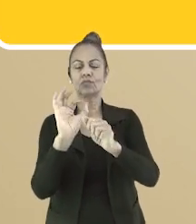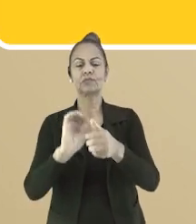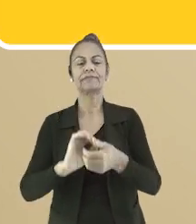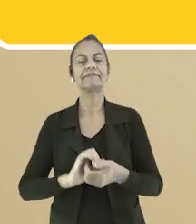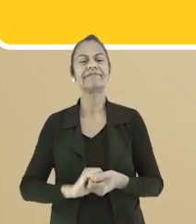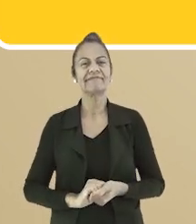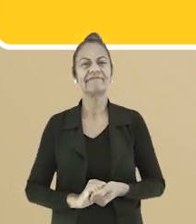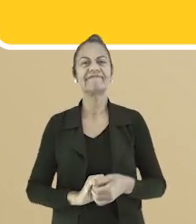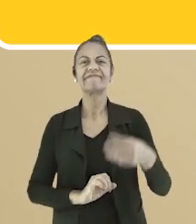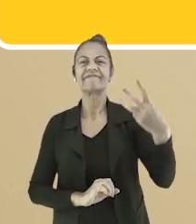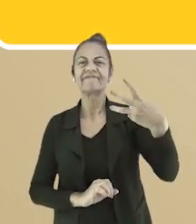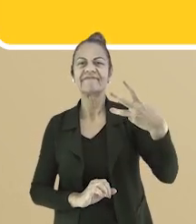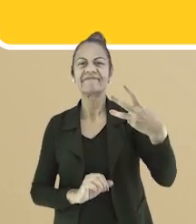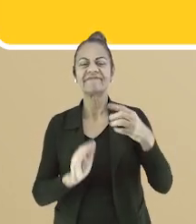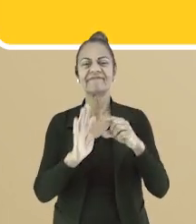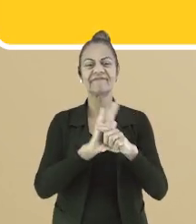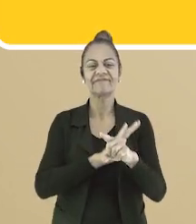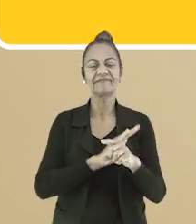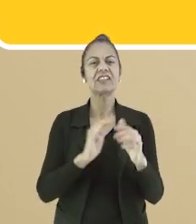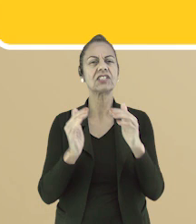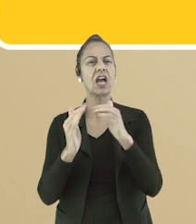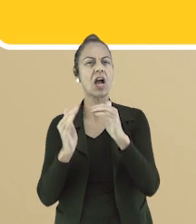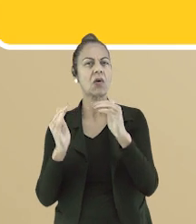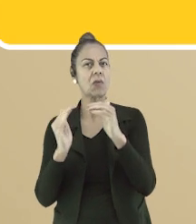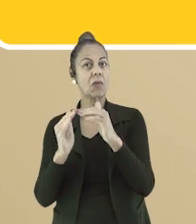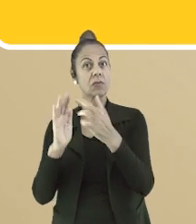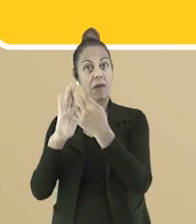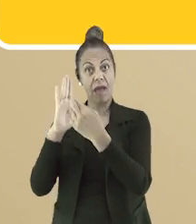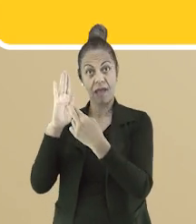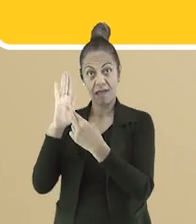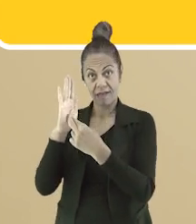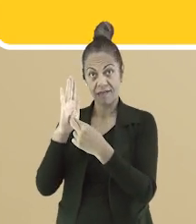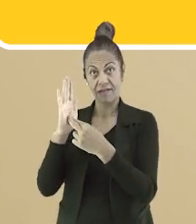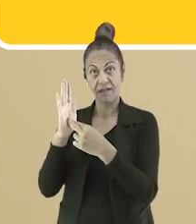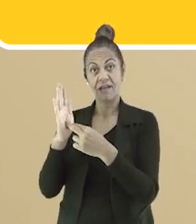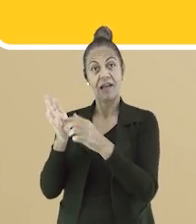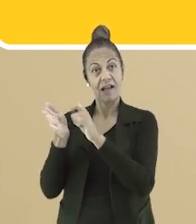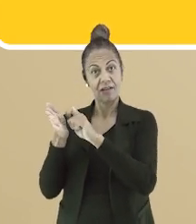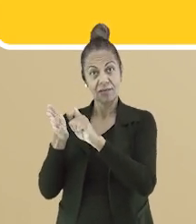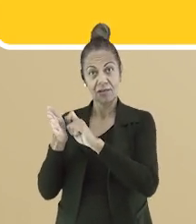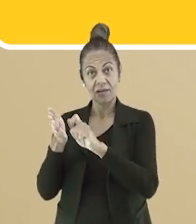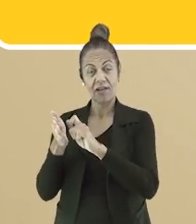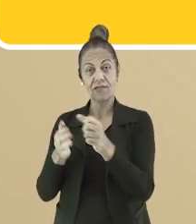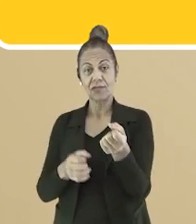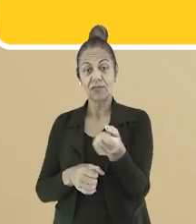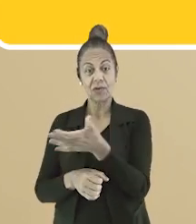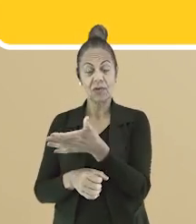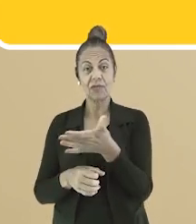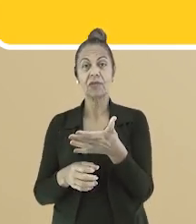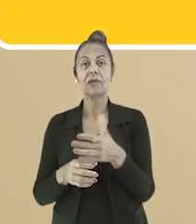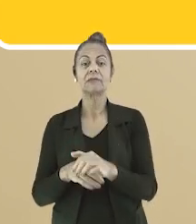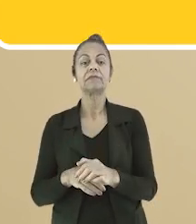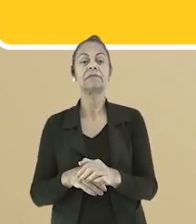Marque a palavra que, de acordo com o novo acordo ortográfico, está escrita de maneira correta. A